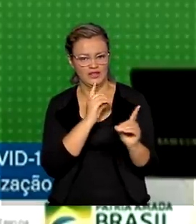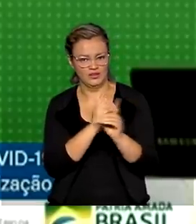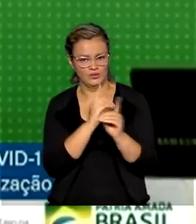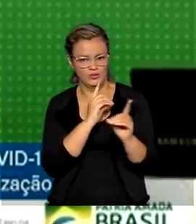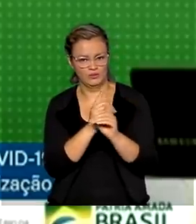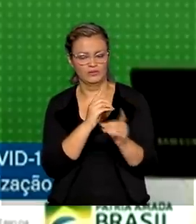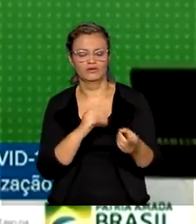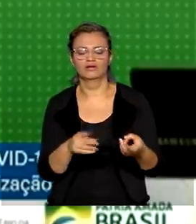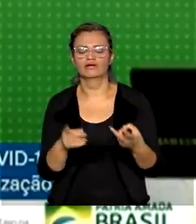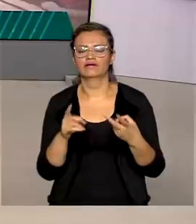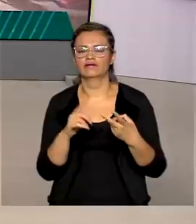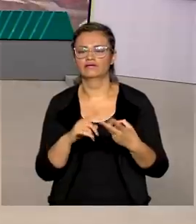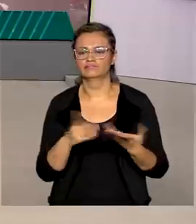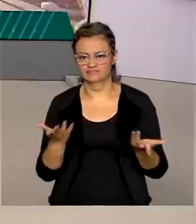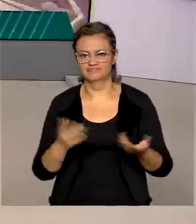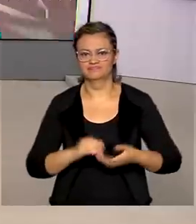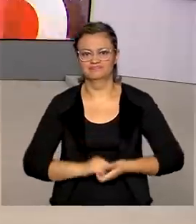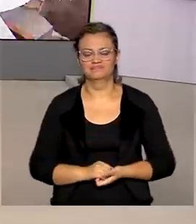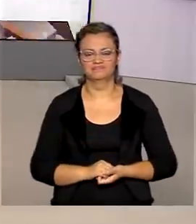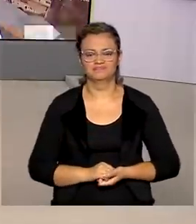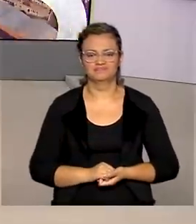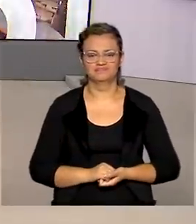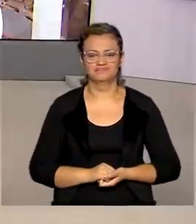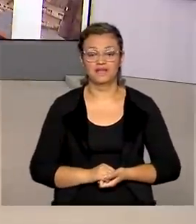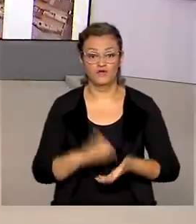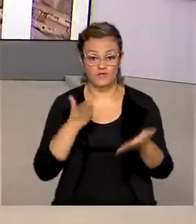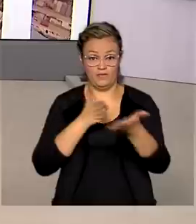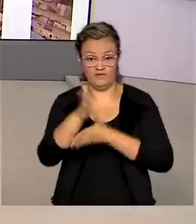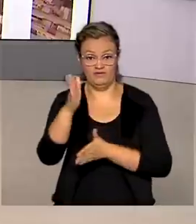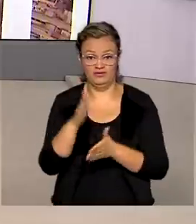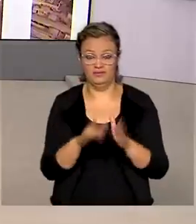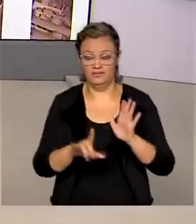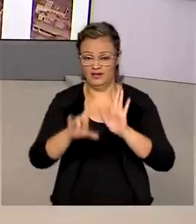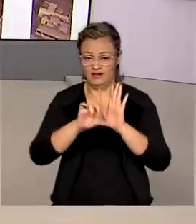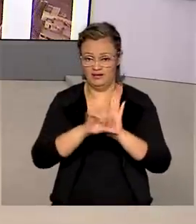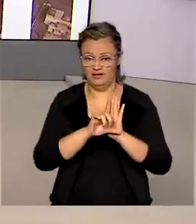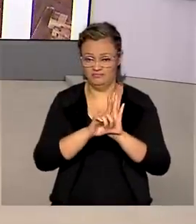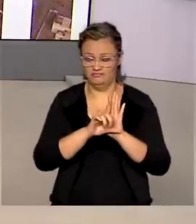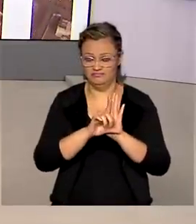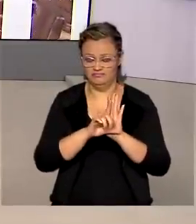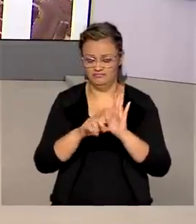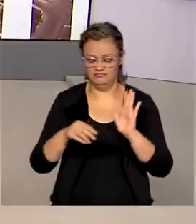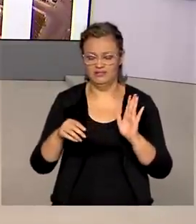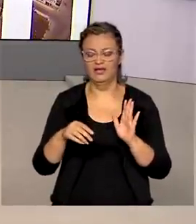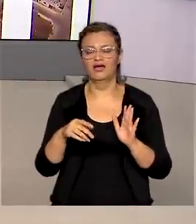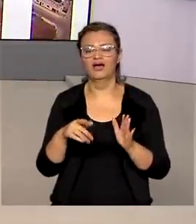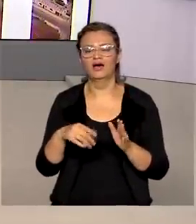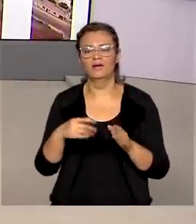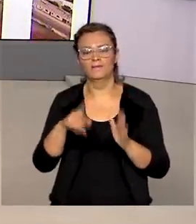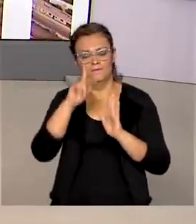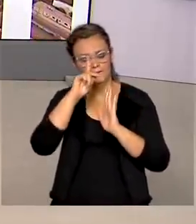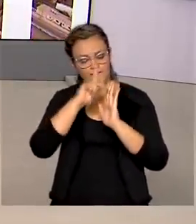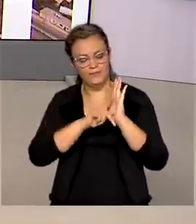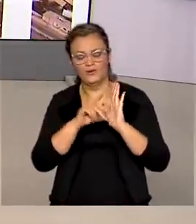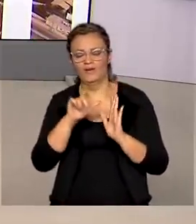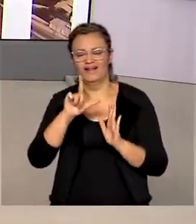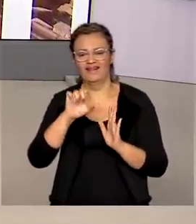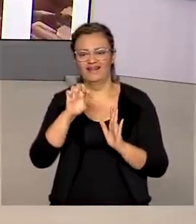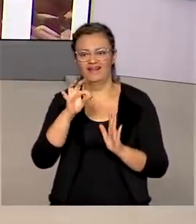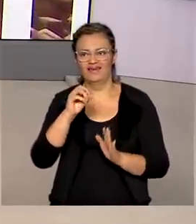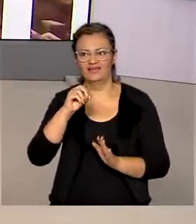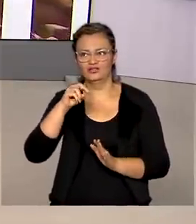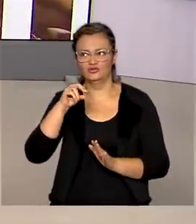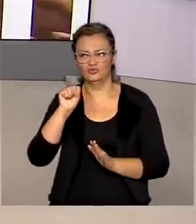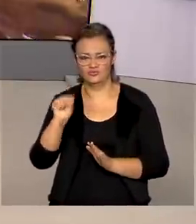distanciamento social. Foi sancionada pelo presidente Jair Bolsonaro a lei que institui o programa ProLeitos. A